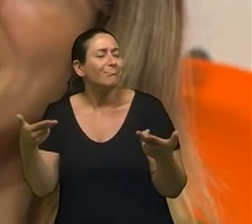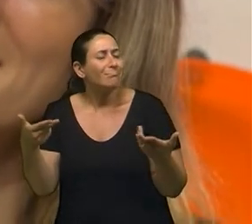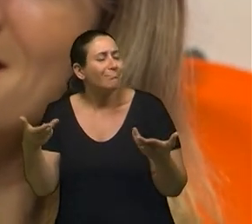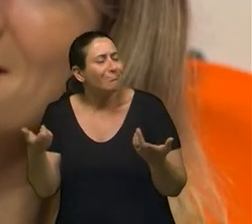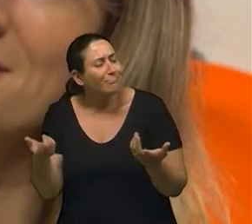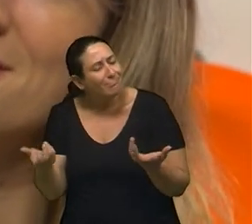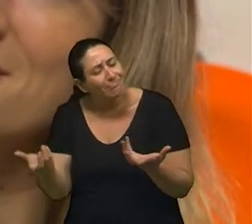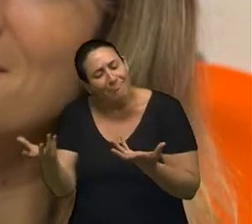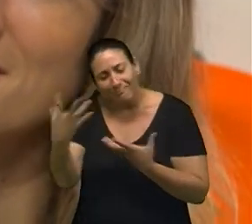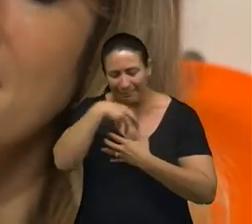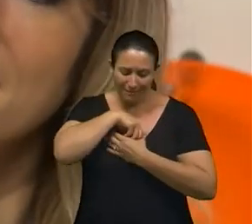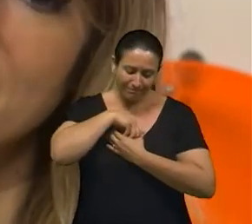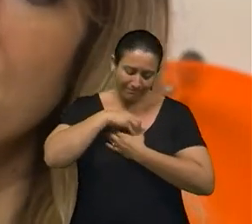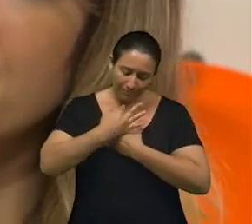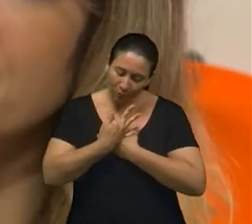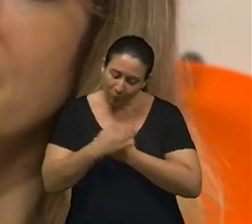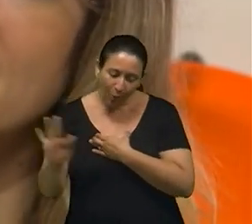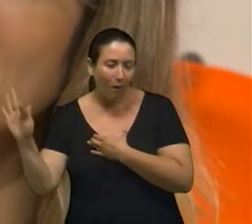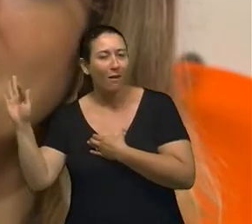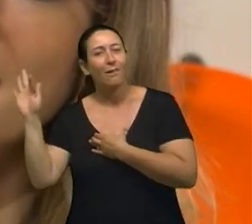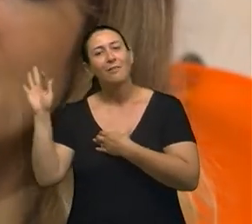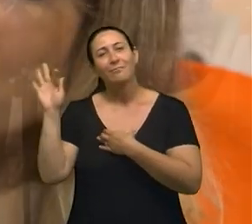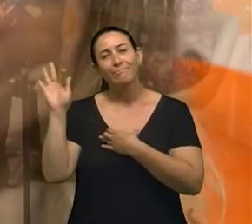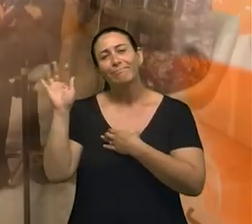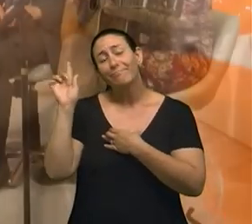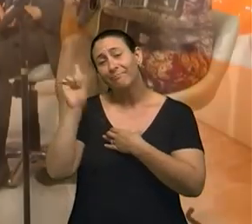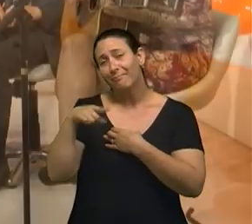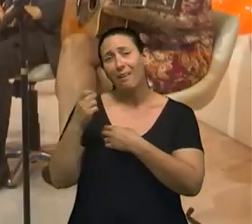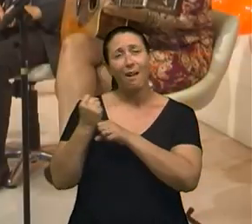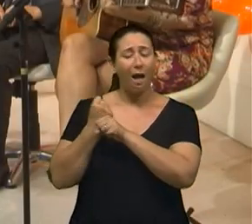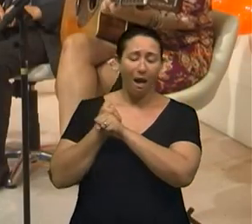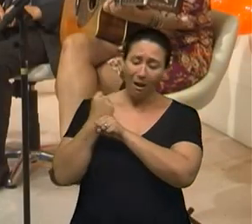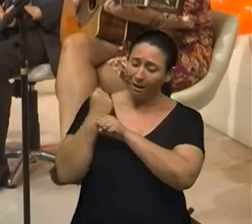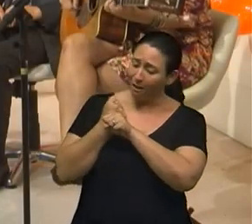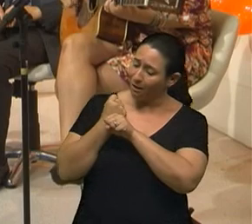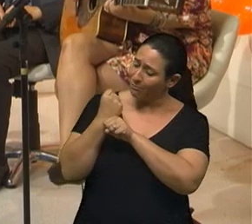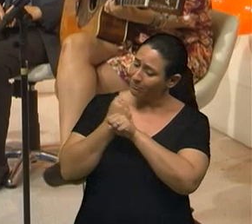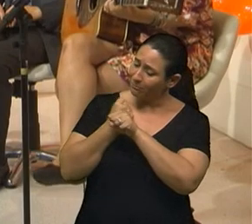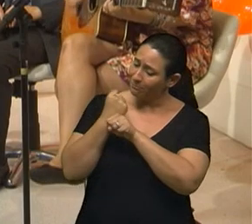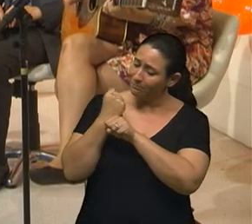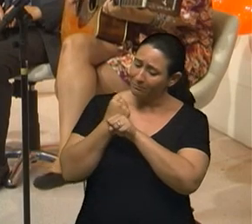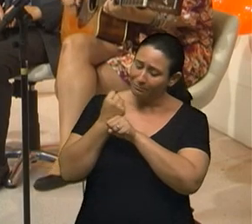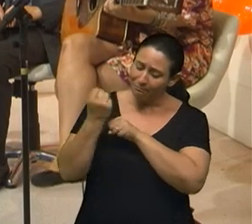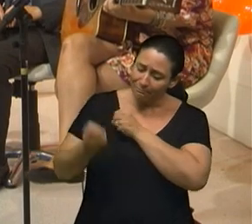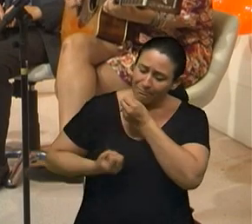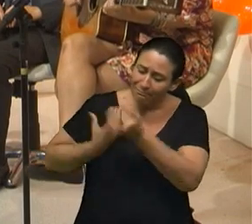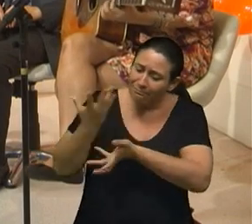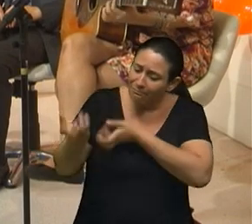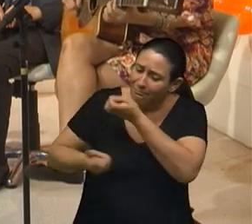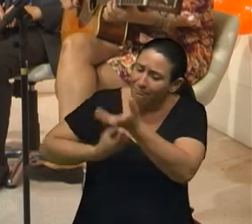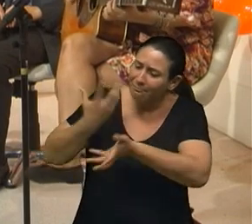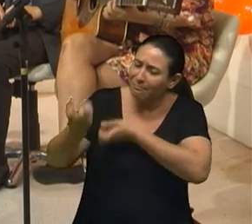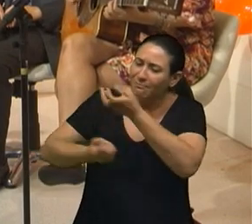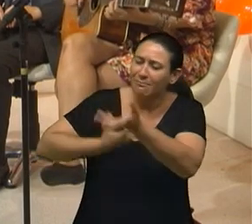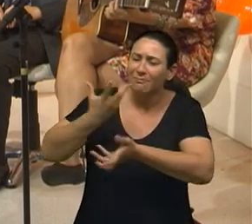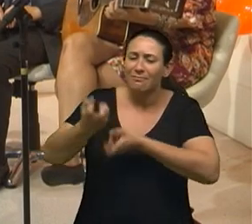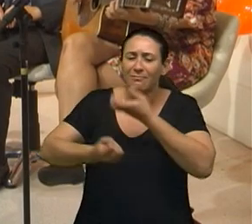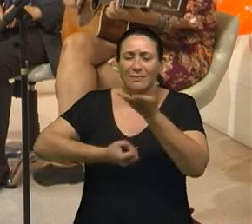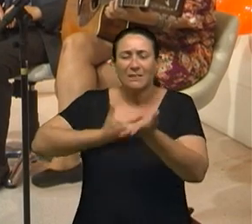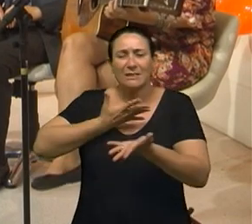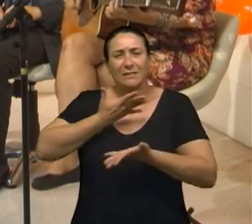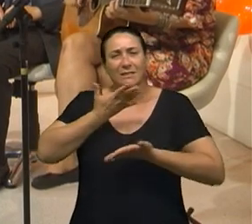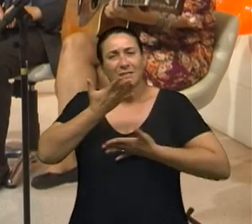Lá dentro São os anos que eu vejo Te machucar